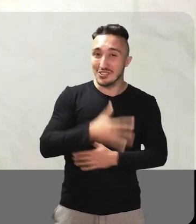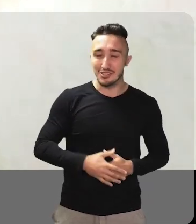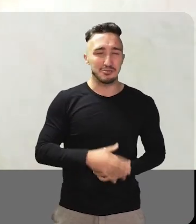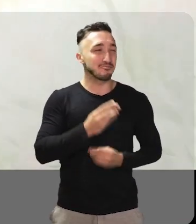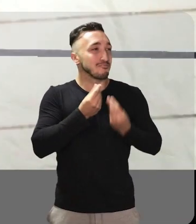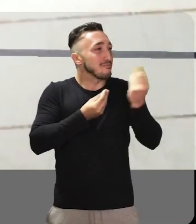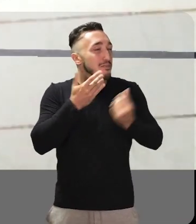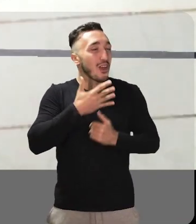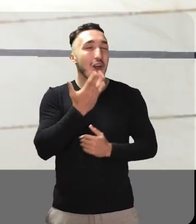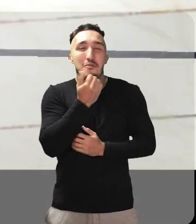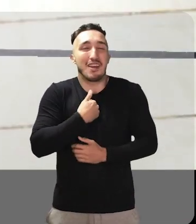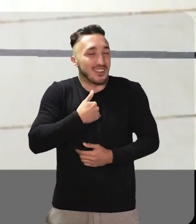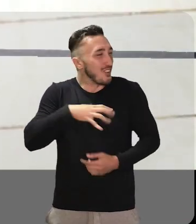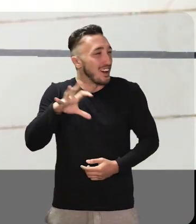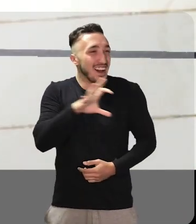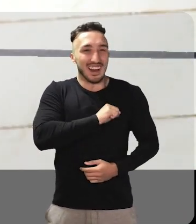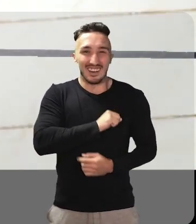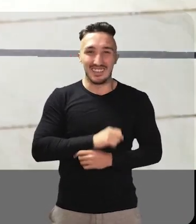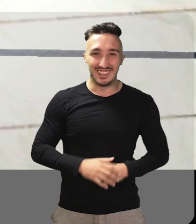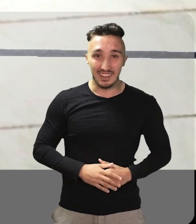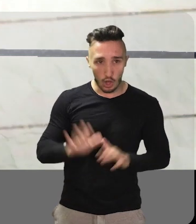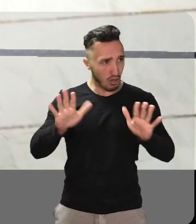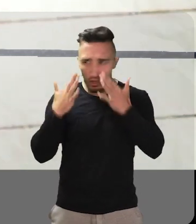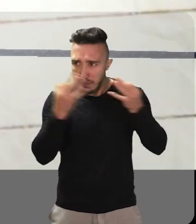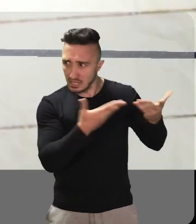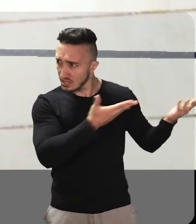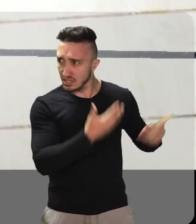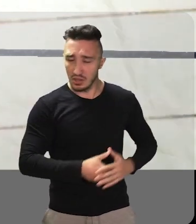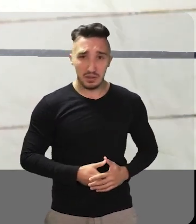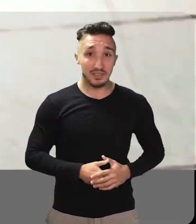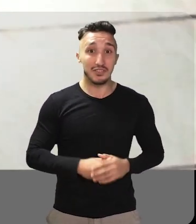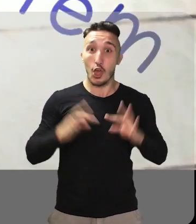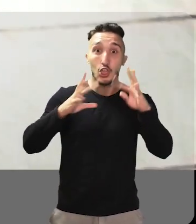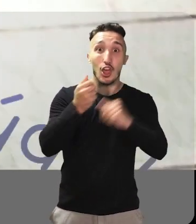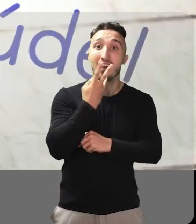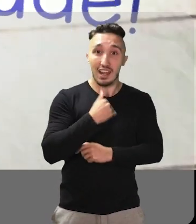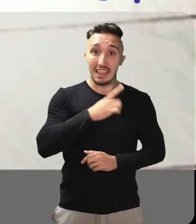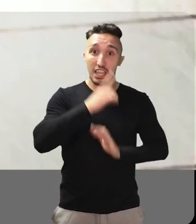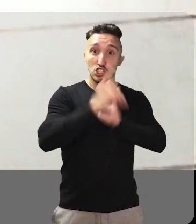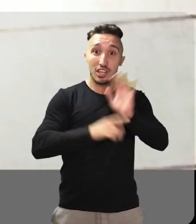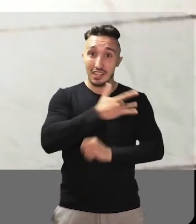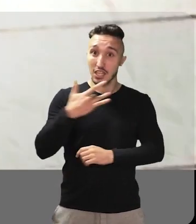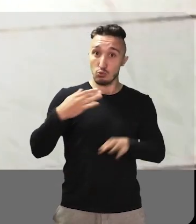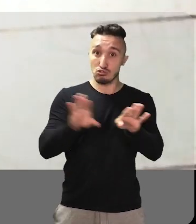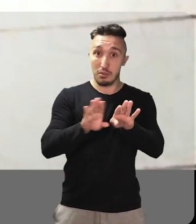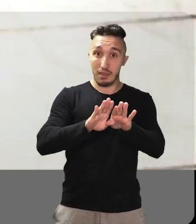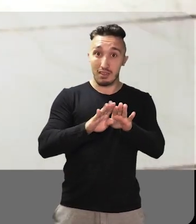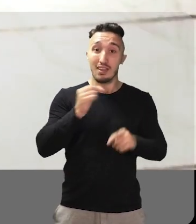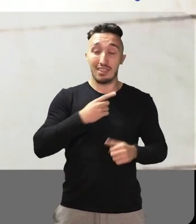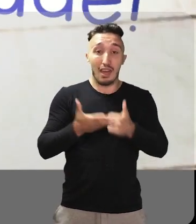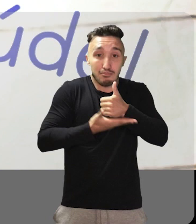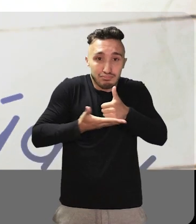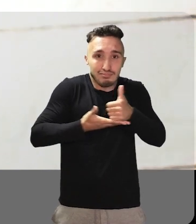saborosa! Hum! Comer comigo mesmo! Oh! Presta atenção! Toda criança também tem direito a saúde